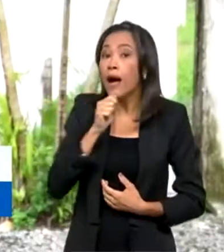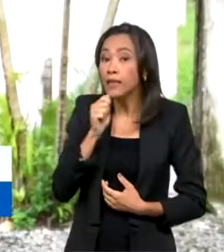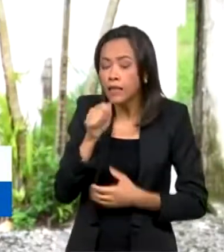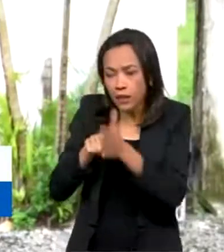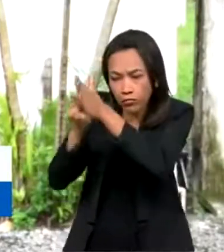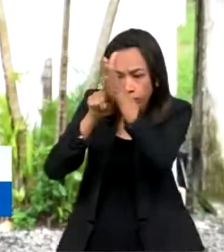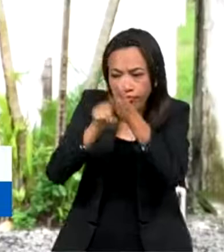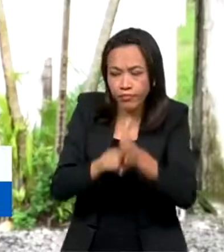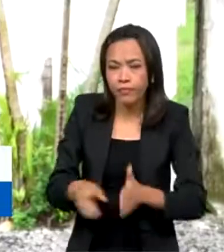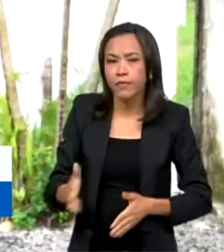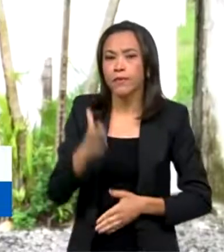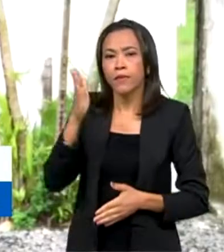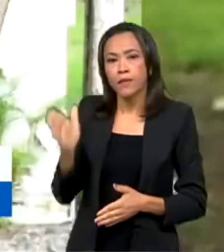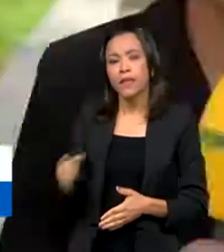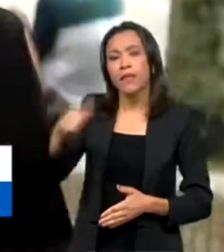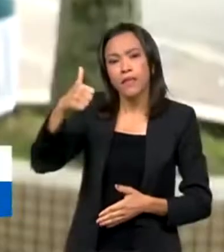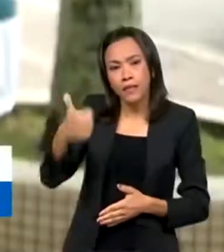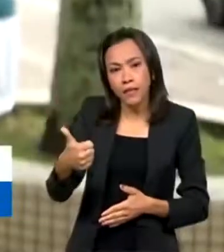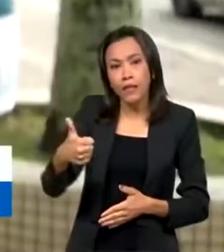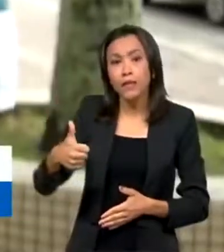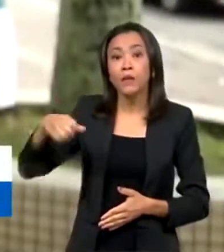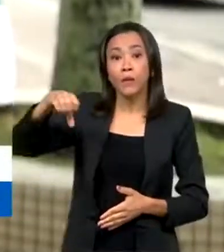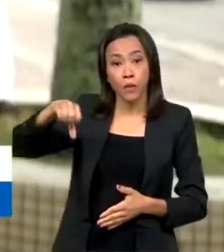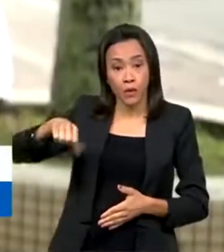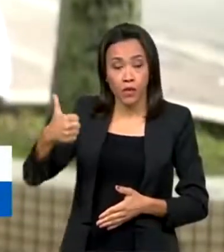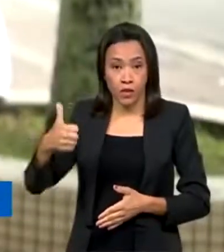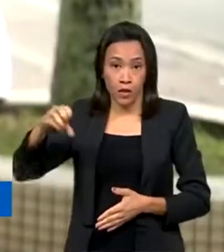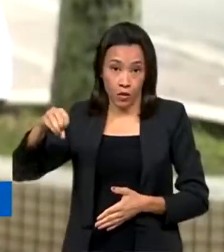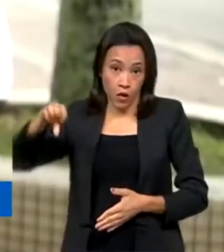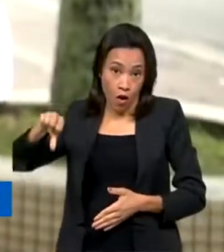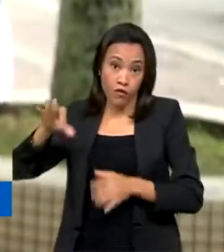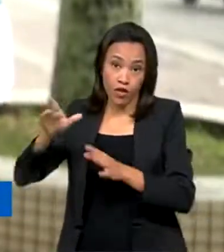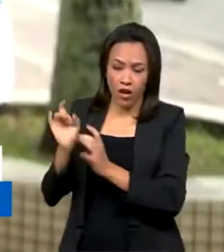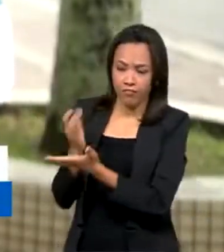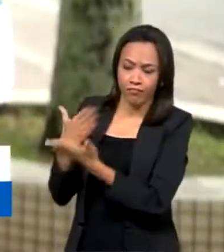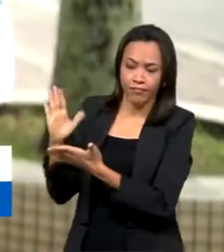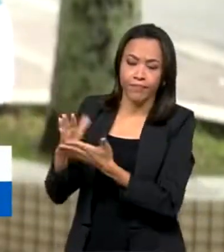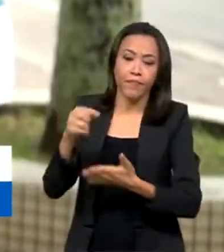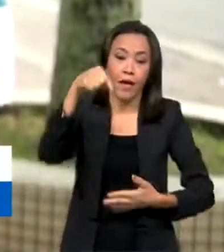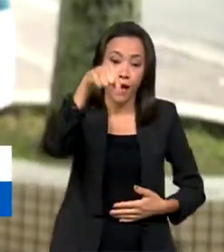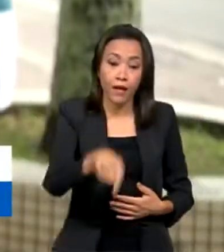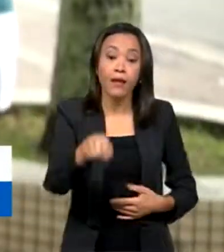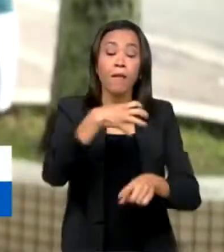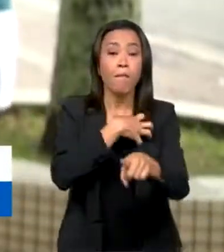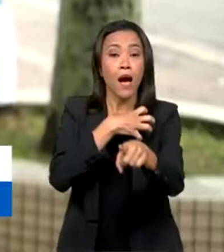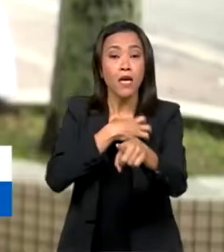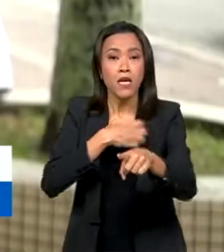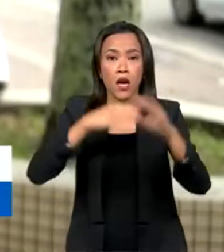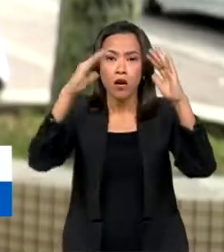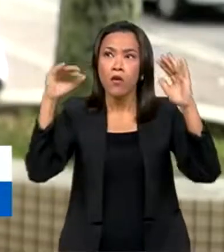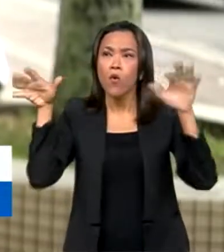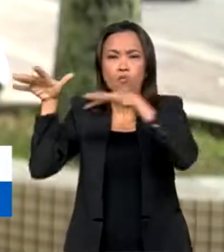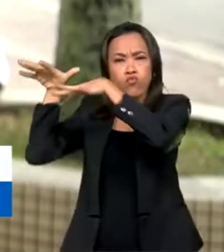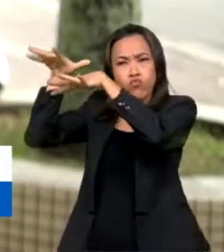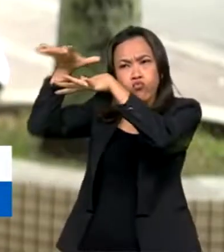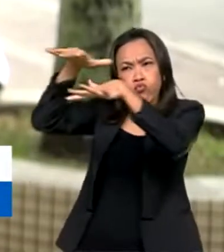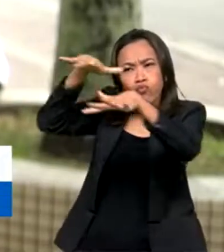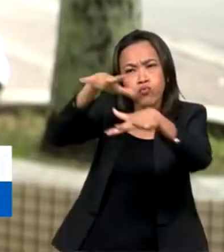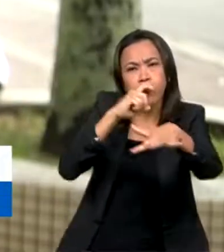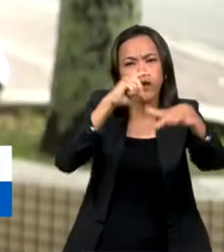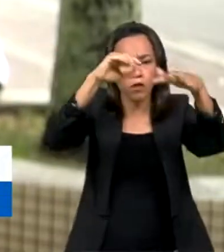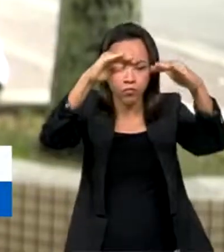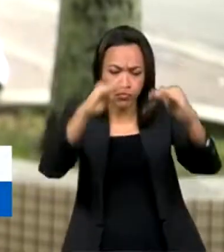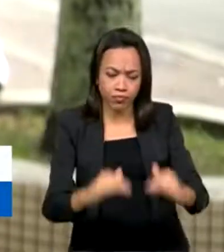e 109 foram descartados. Aqui na Bahia, uma frente fria derrubou as temperaturas. A cidade de